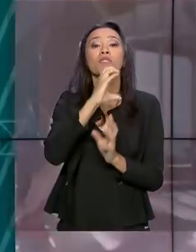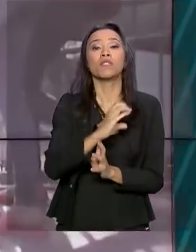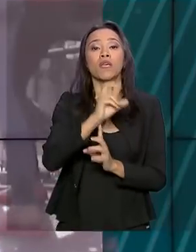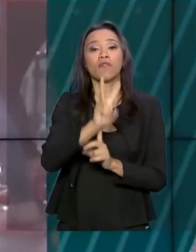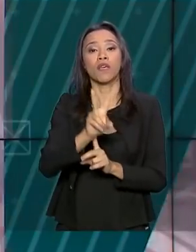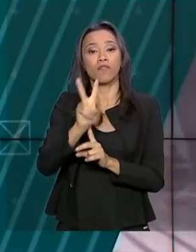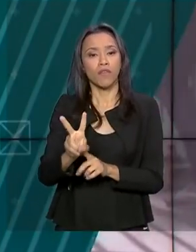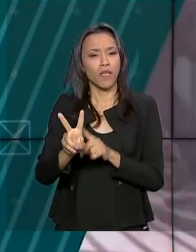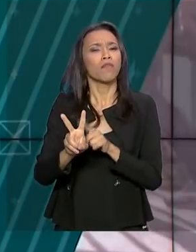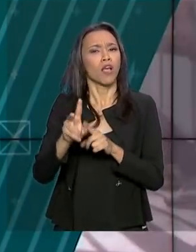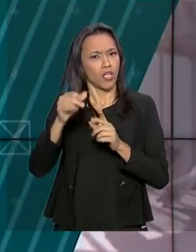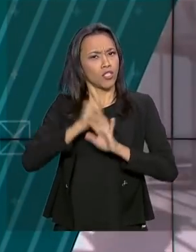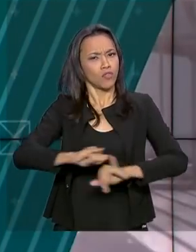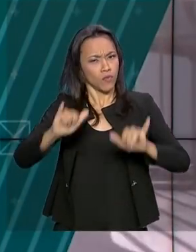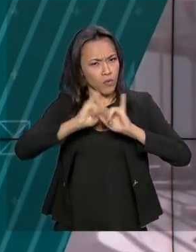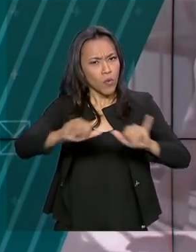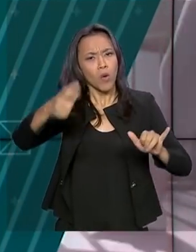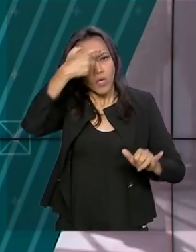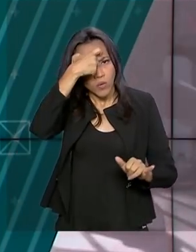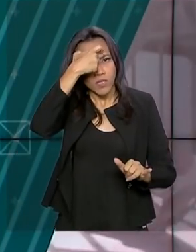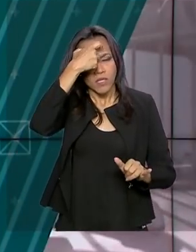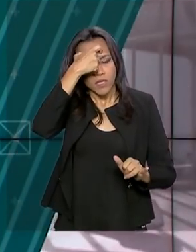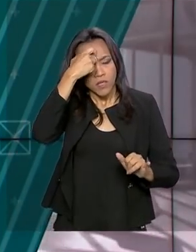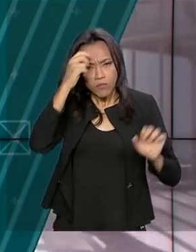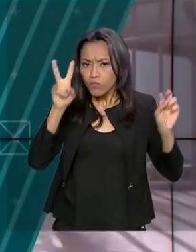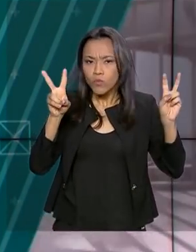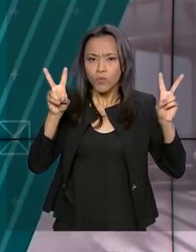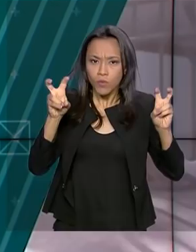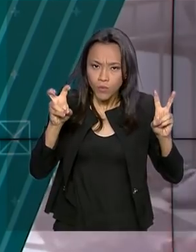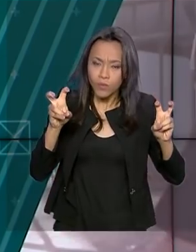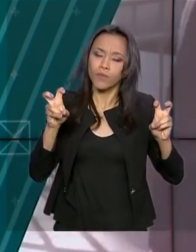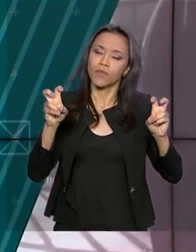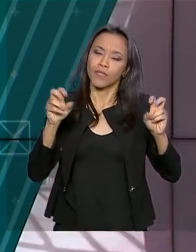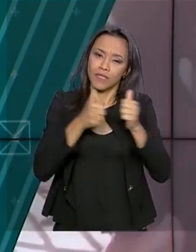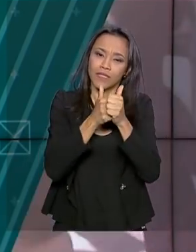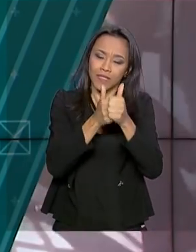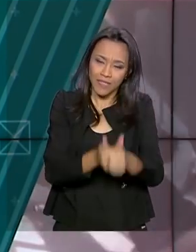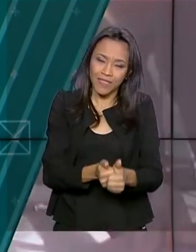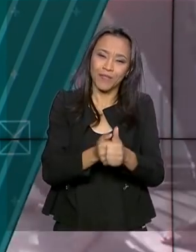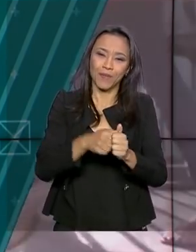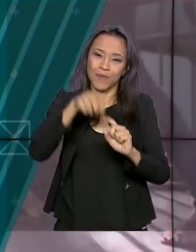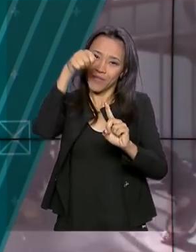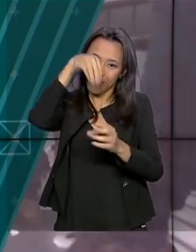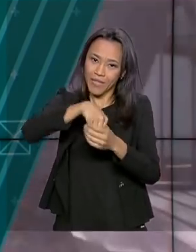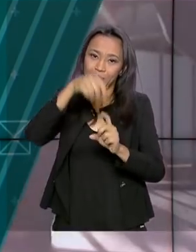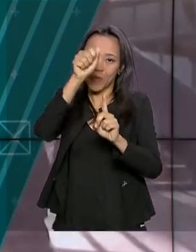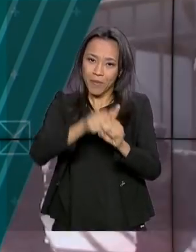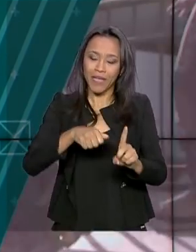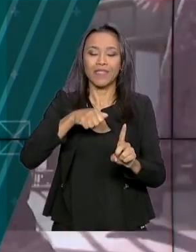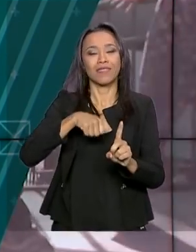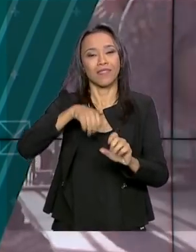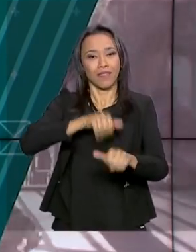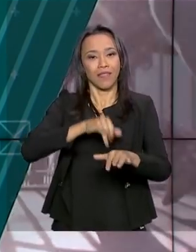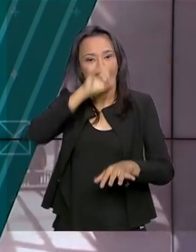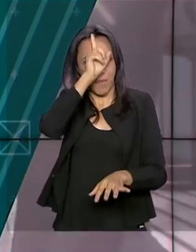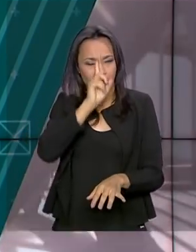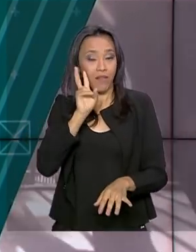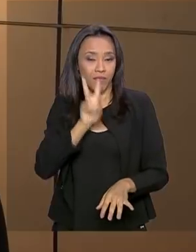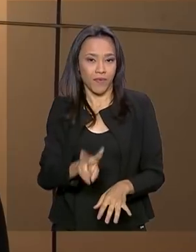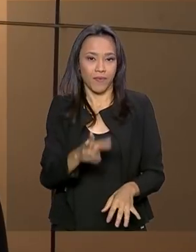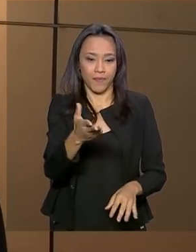organizou uma campanha de conscientização sobre o tema Tudo Dentro do Setembro Amarelo. Vamos ver na reportagem de Luana Karen.